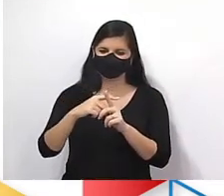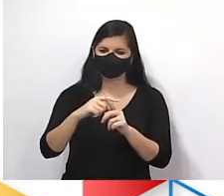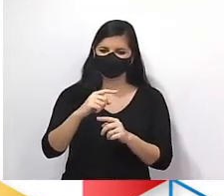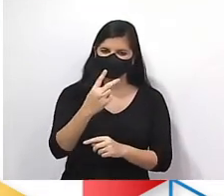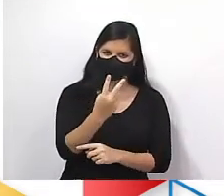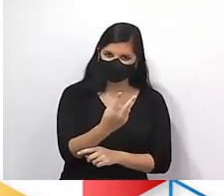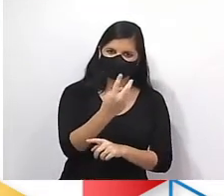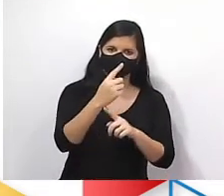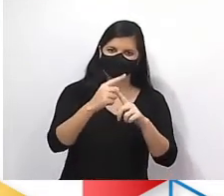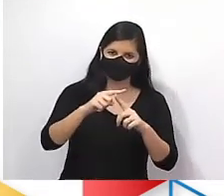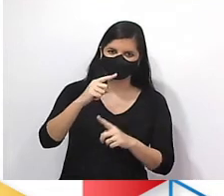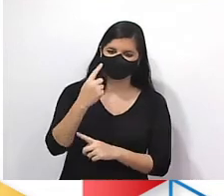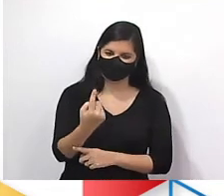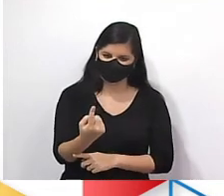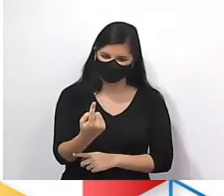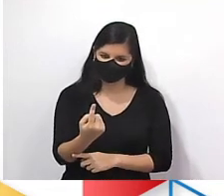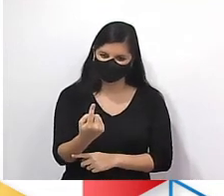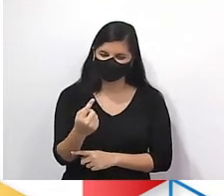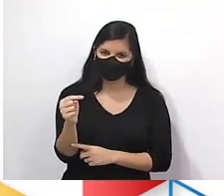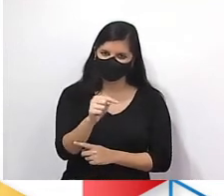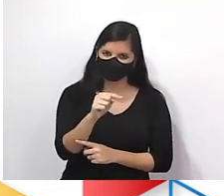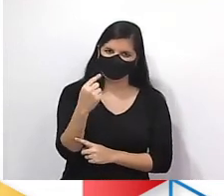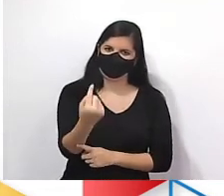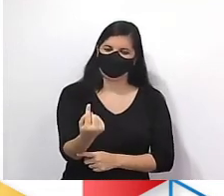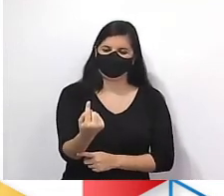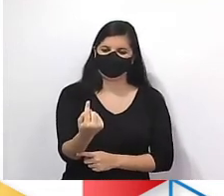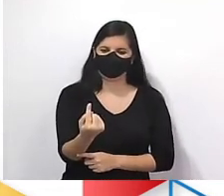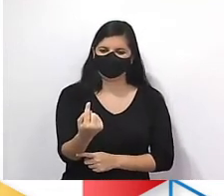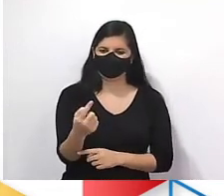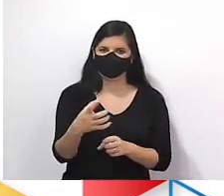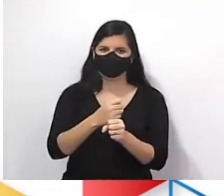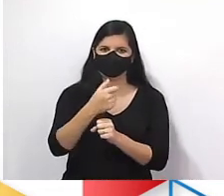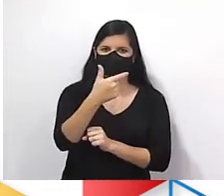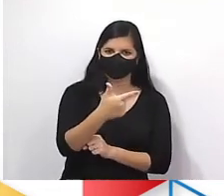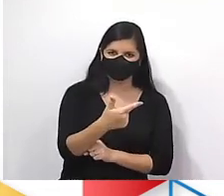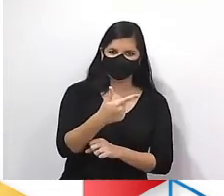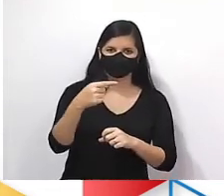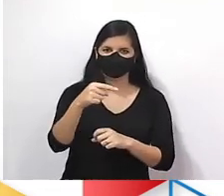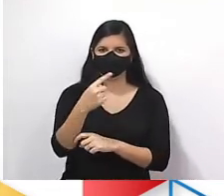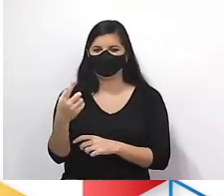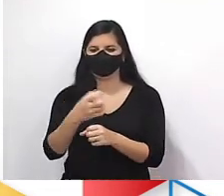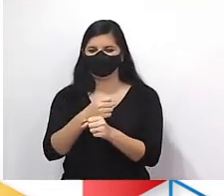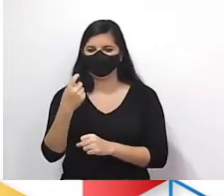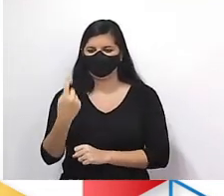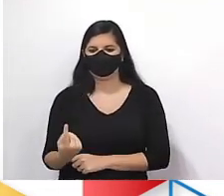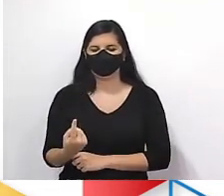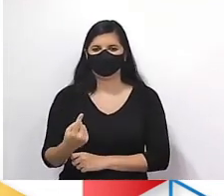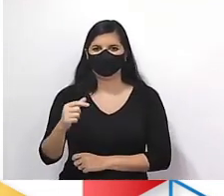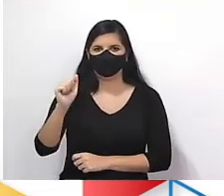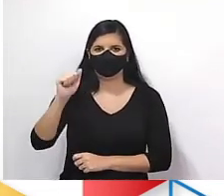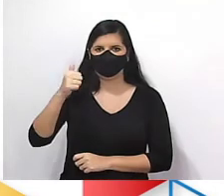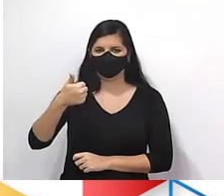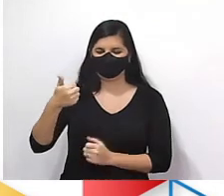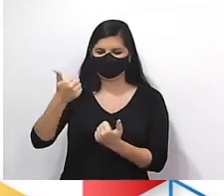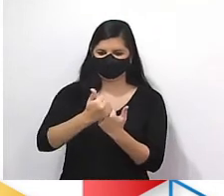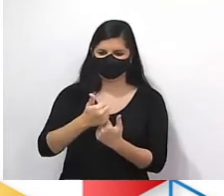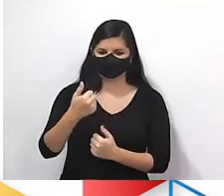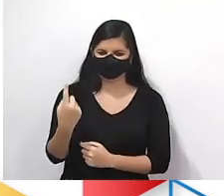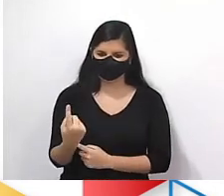tá bom? Então, 2 vezes 1, para achar o primeiro termo, menos 1. Dá 2, menos 1 dá 1. O A1 é 1. Ficou